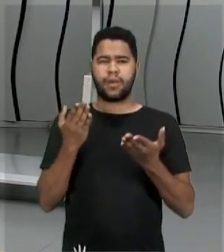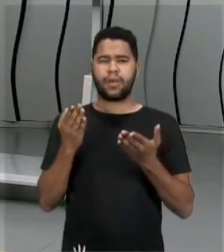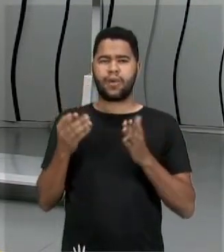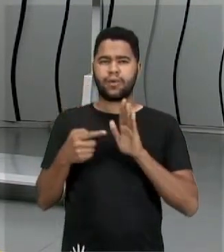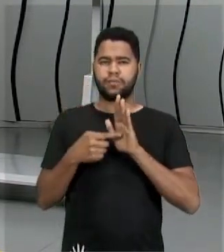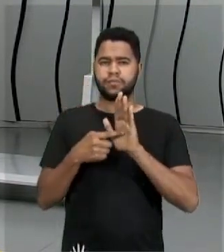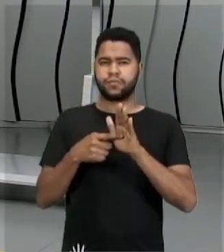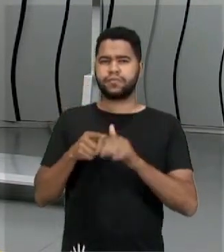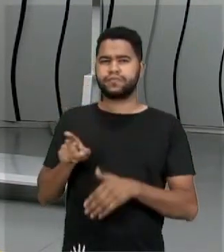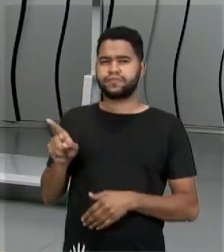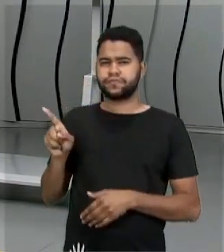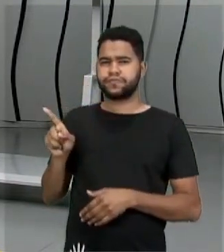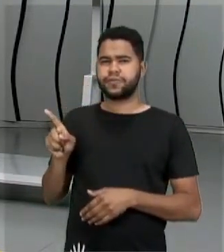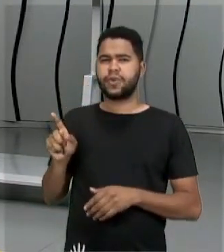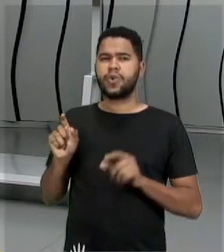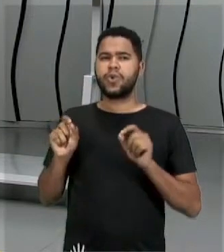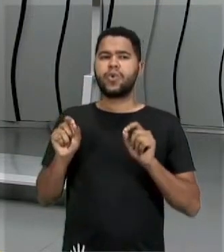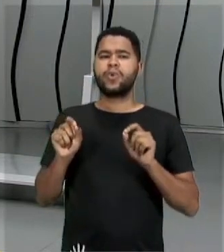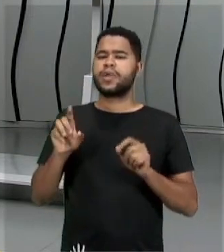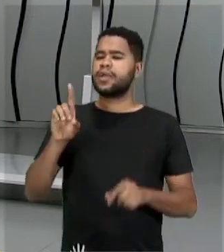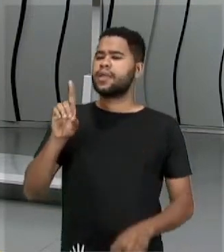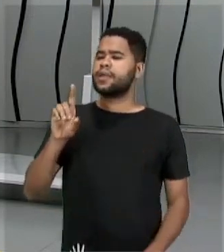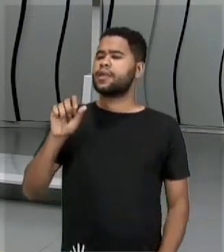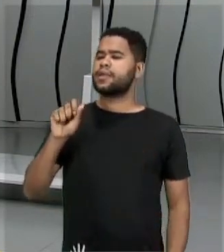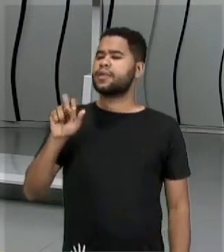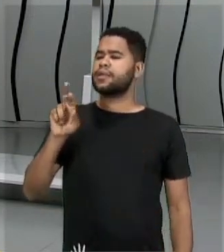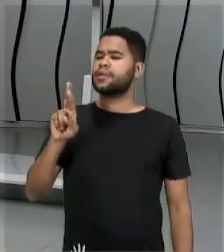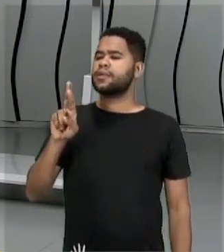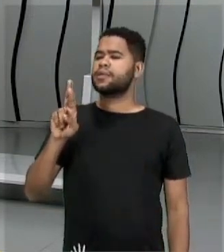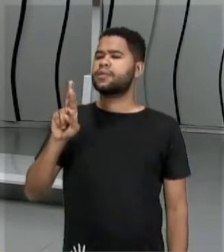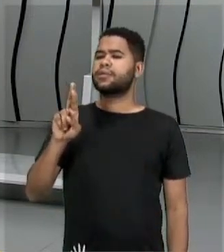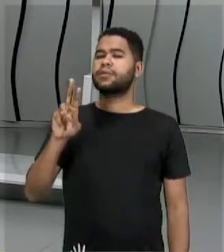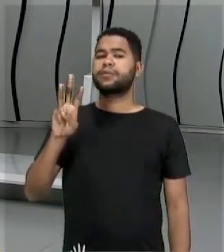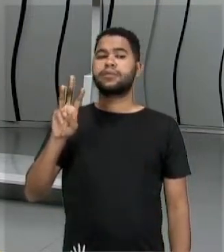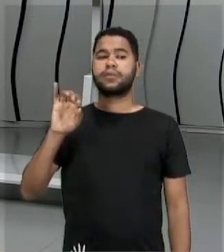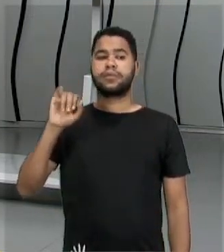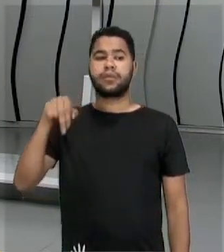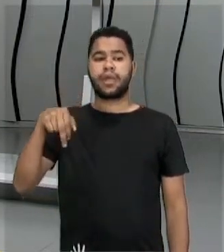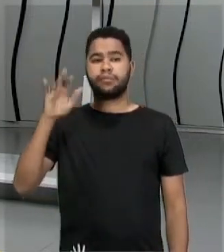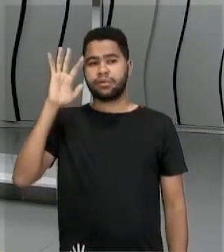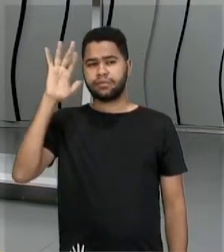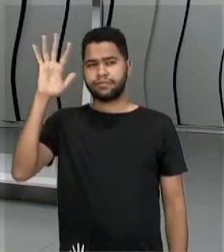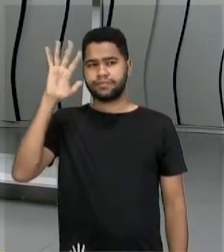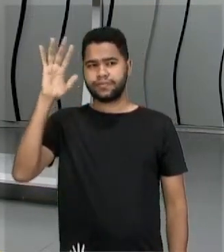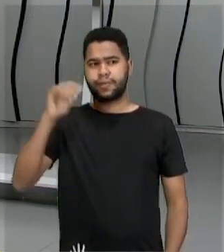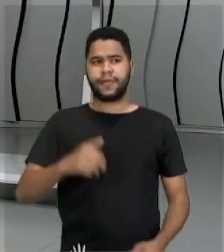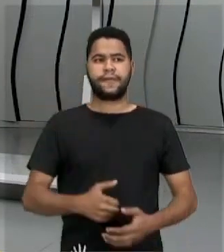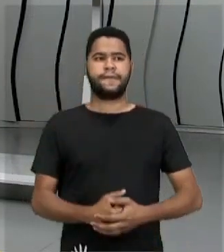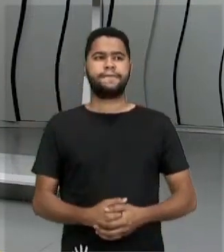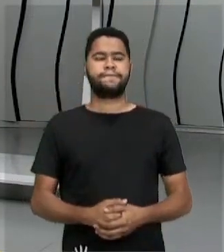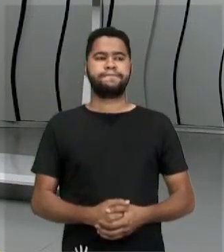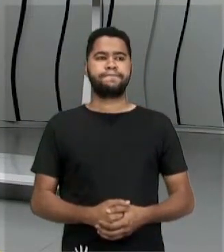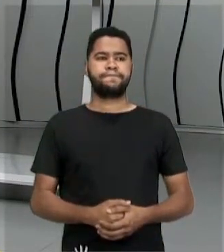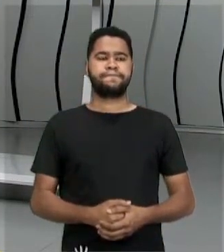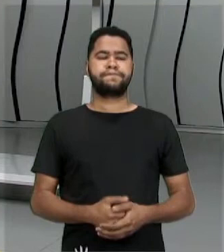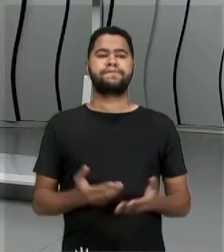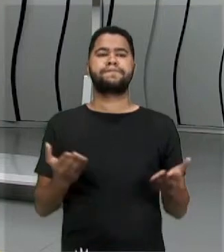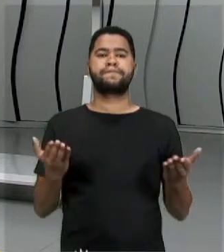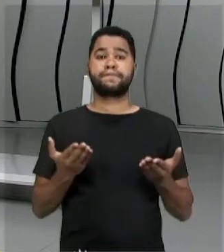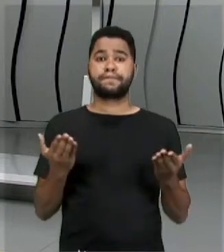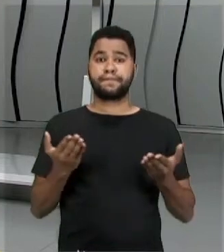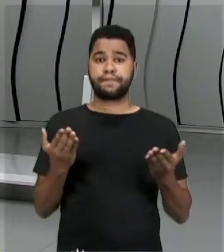entenderem o que que Darwin imaginou, tá? Olha só. Vou pegar aqui